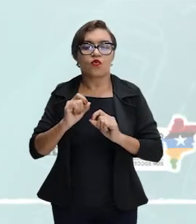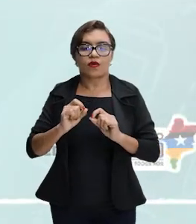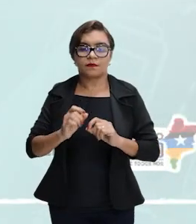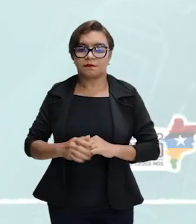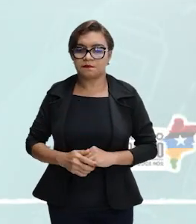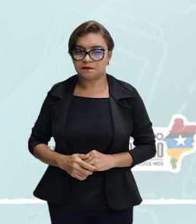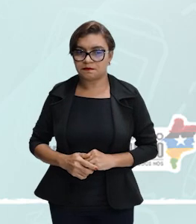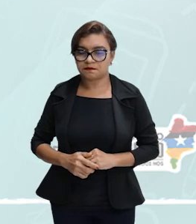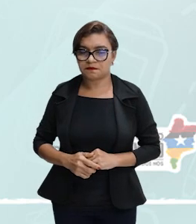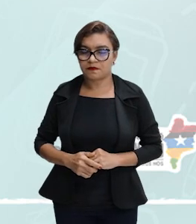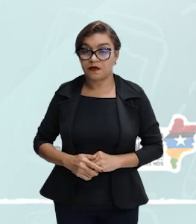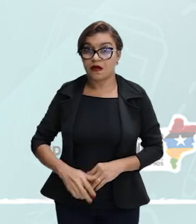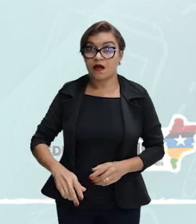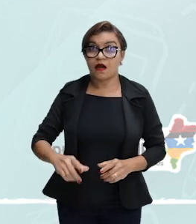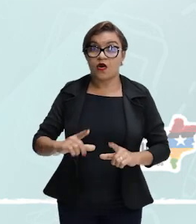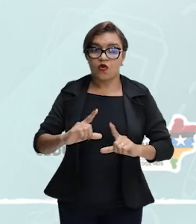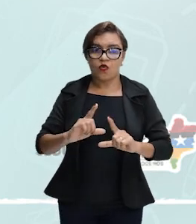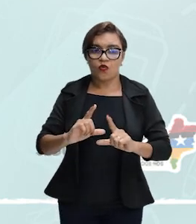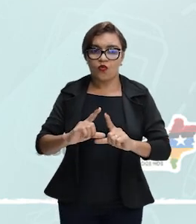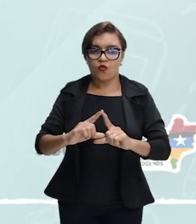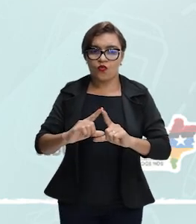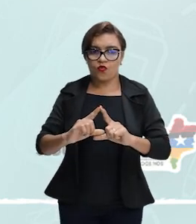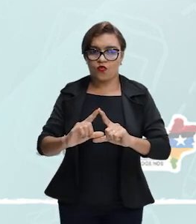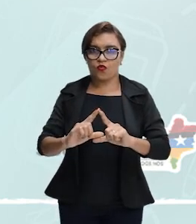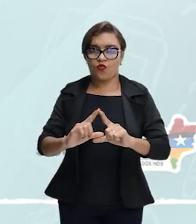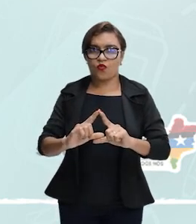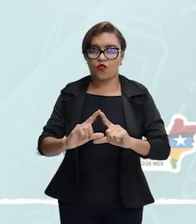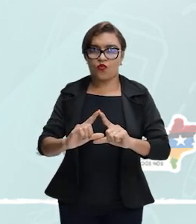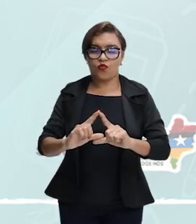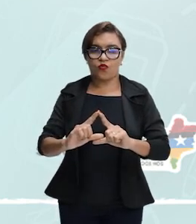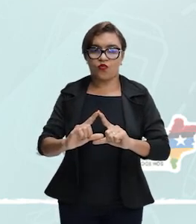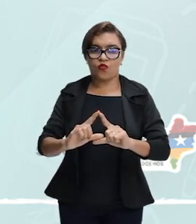Ok? Então, nós podemos fazer aqui através